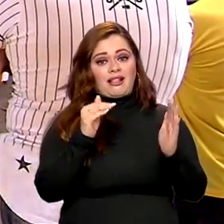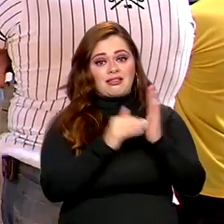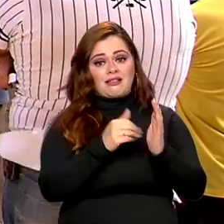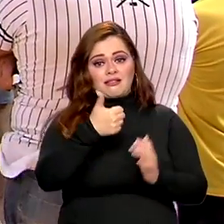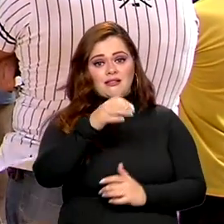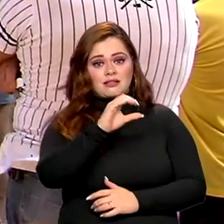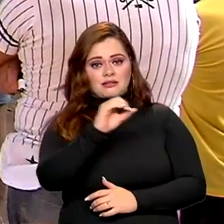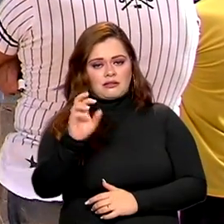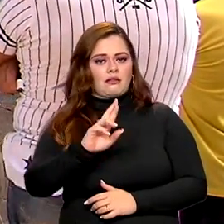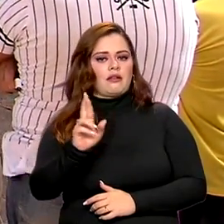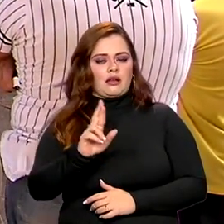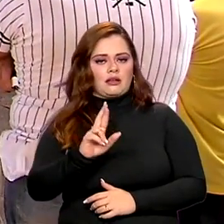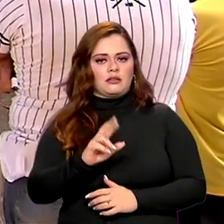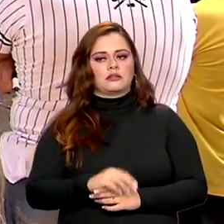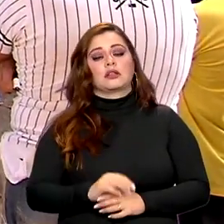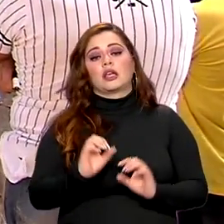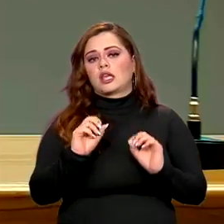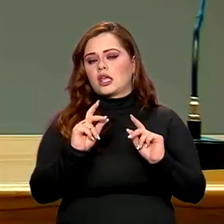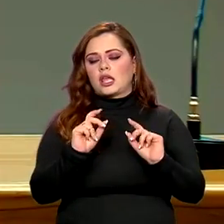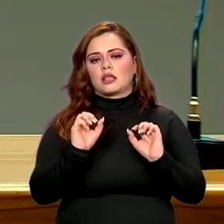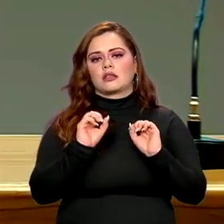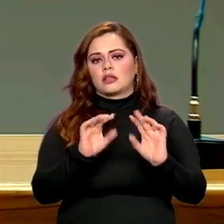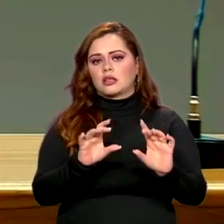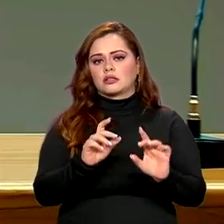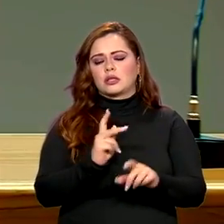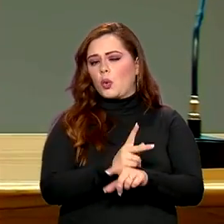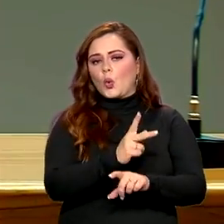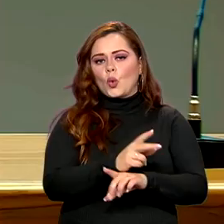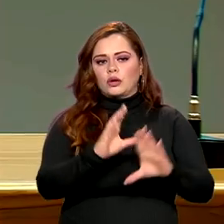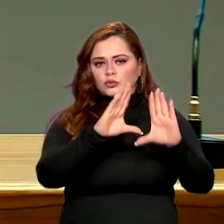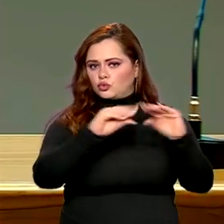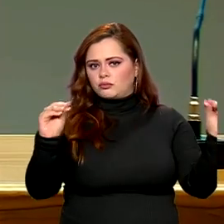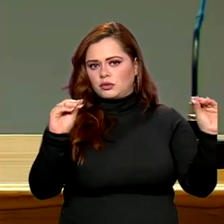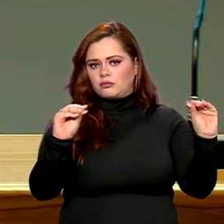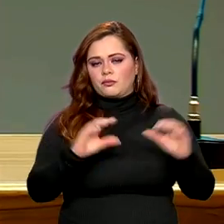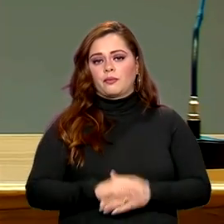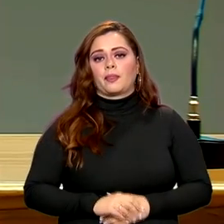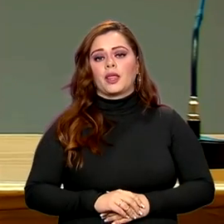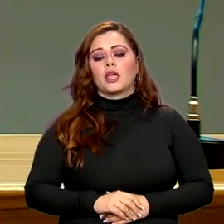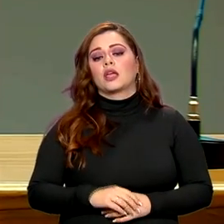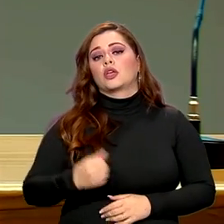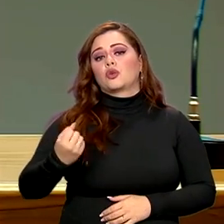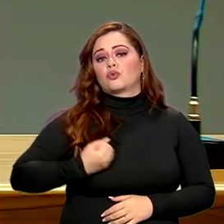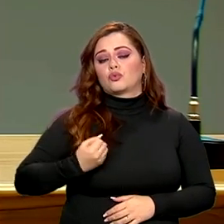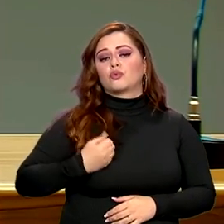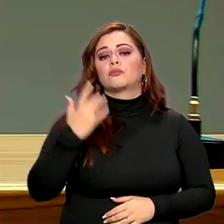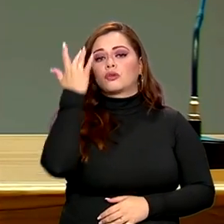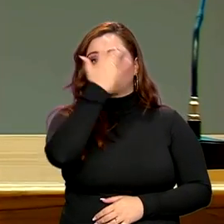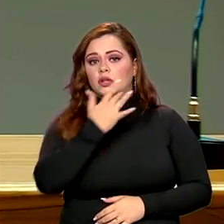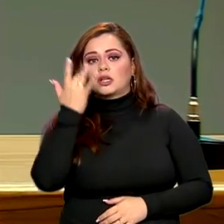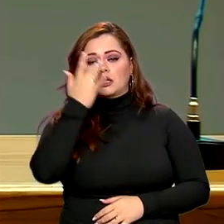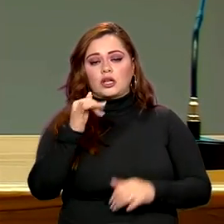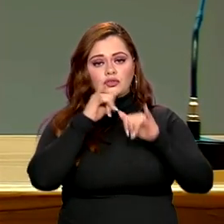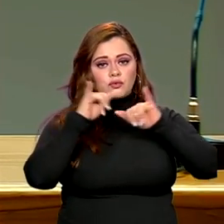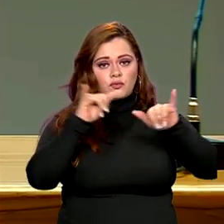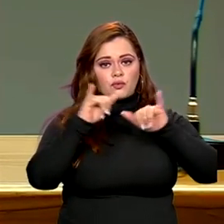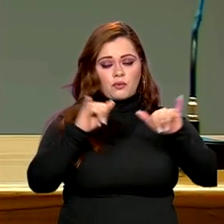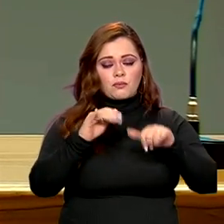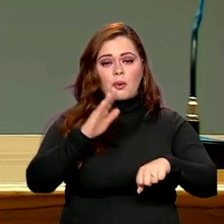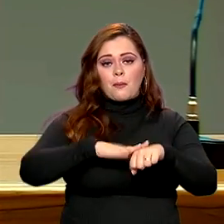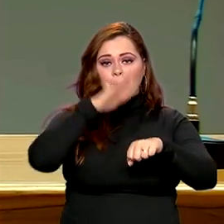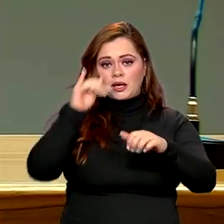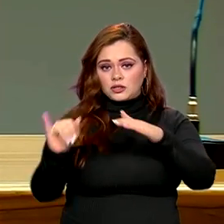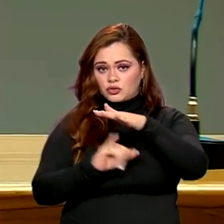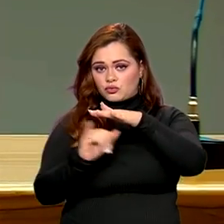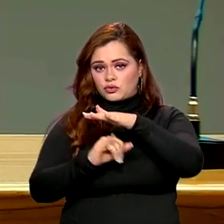será feito de forma automática. De acordo com o Fernando Haddad, o número pode ser ainda maior, porque mais instituições